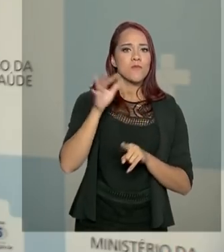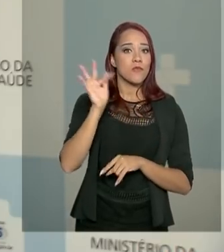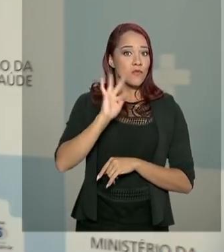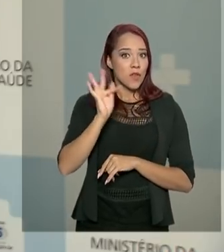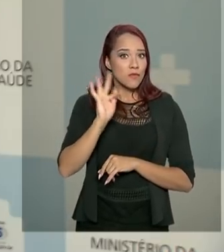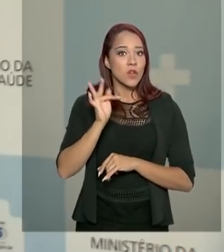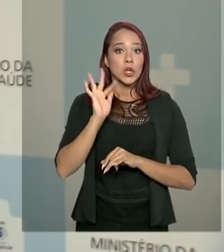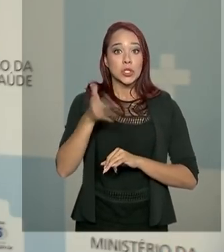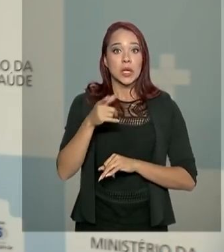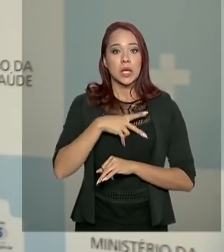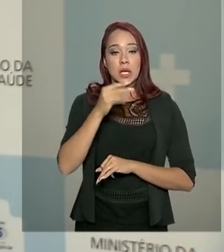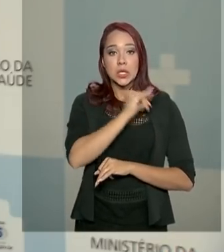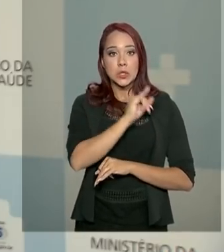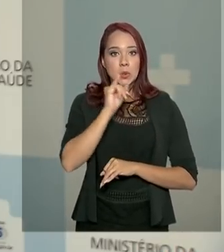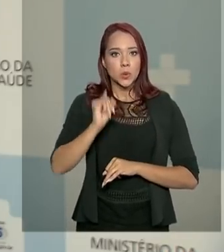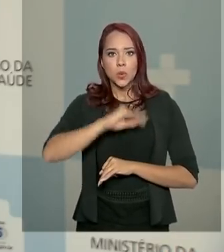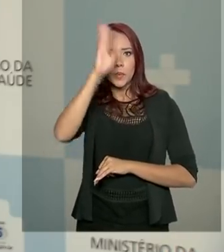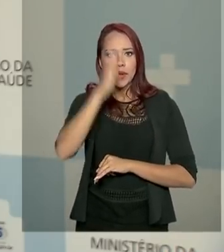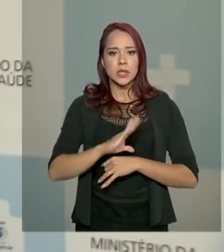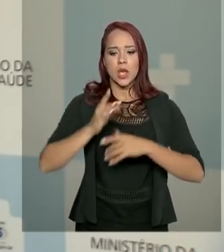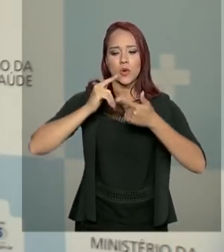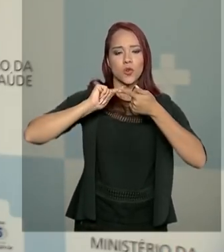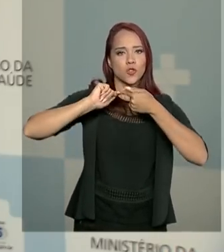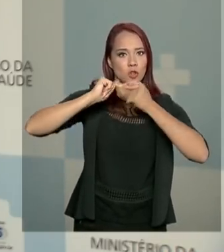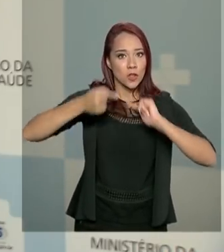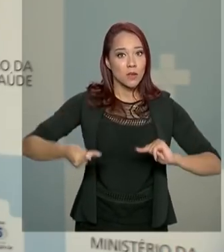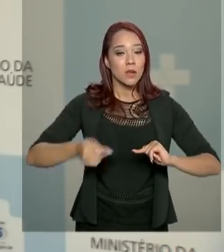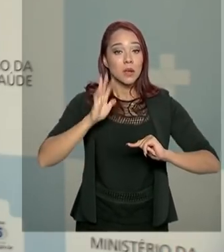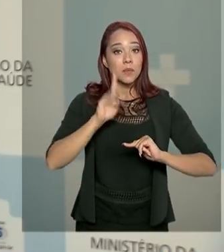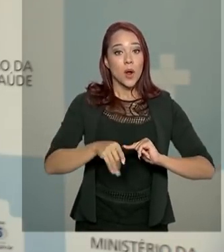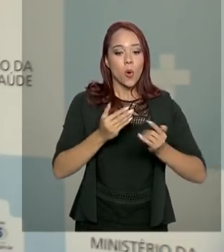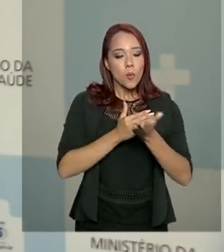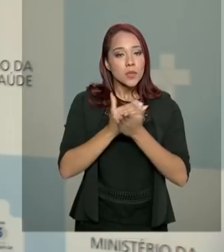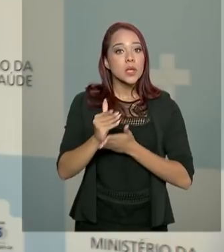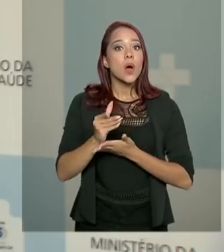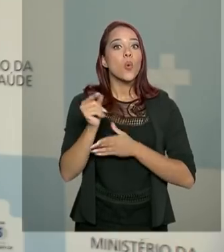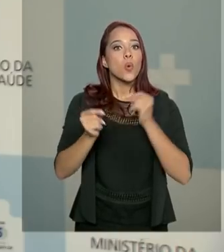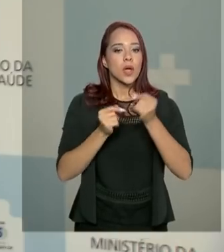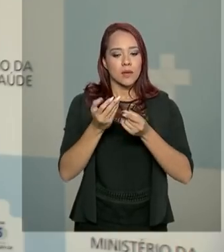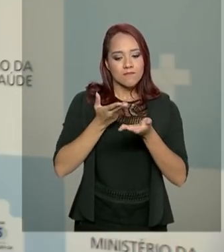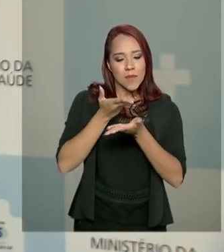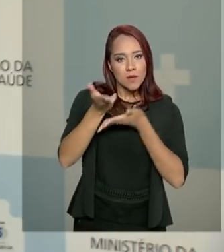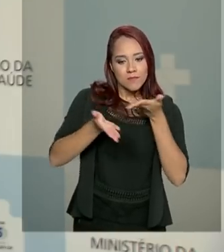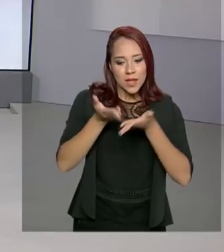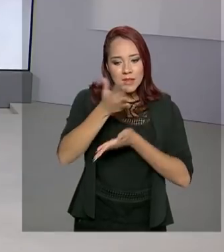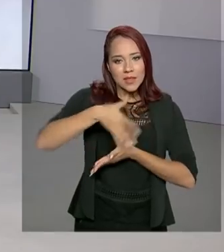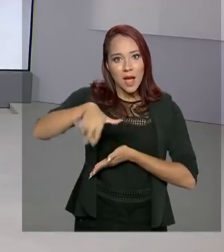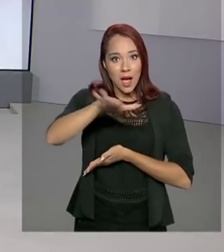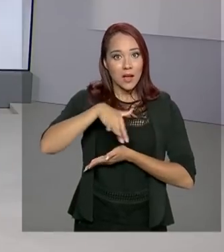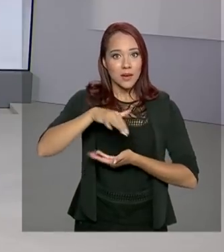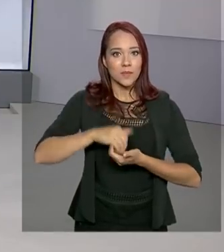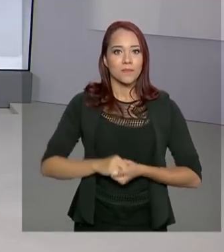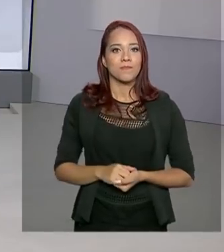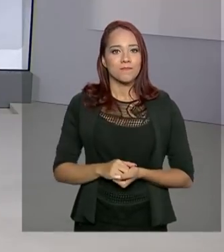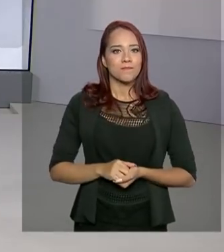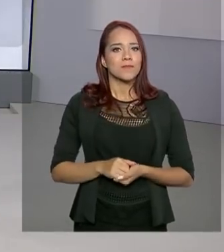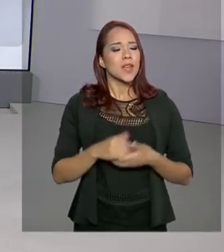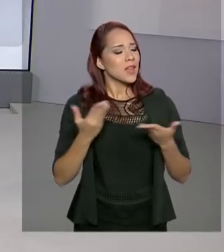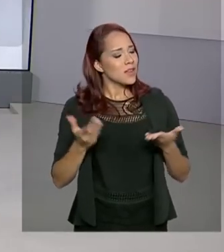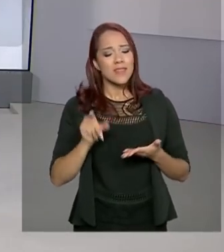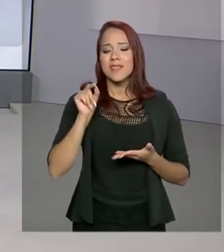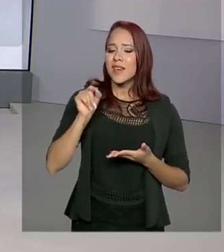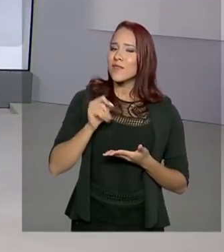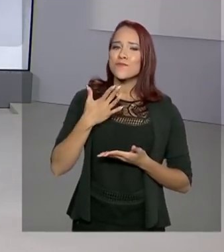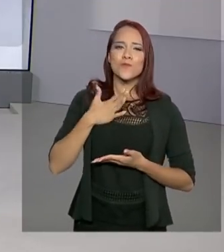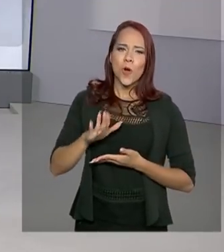Instituto Brasileiro de Genética, o Genoma Brasil, para a gente começar a entrar nesse campo dessa luta. Renata, e quem é que não